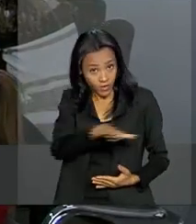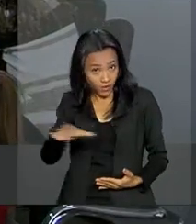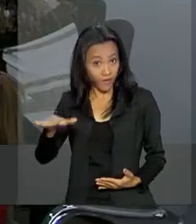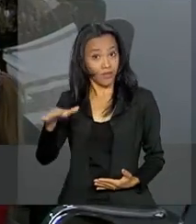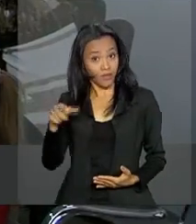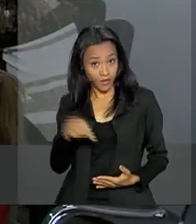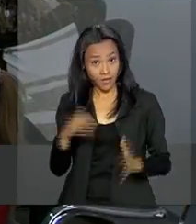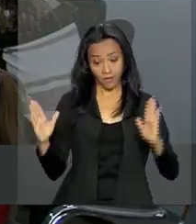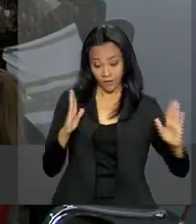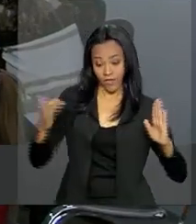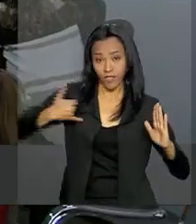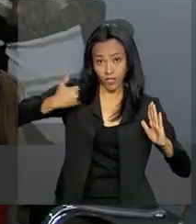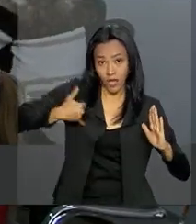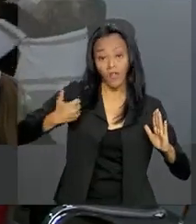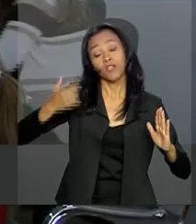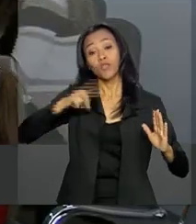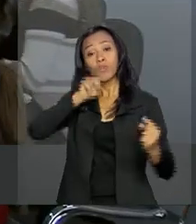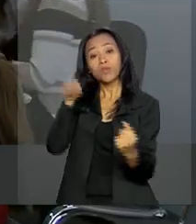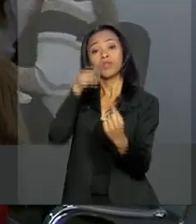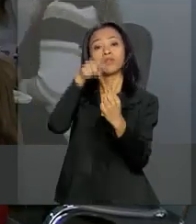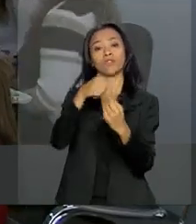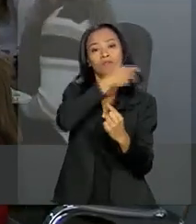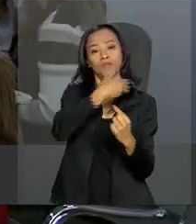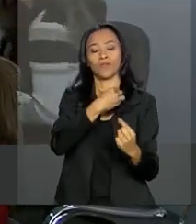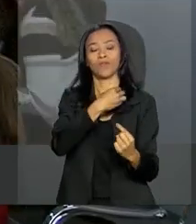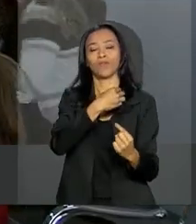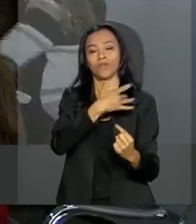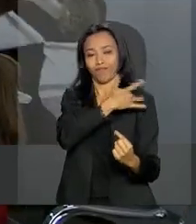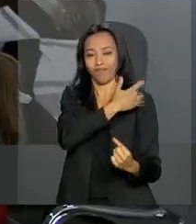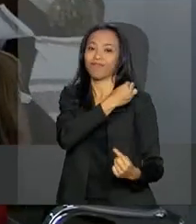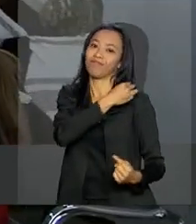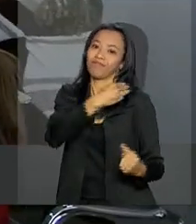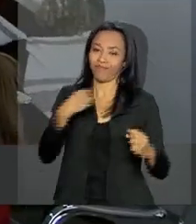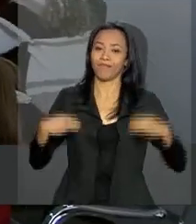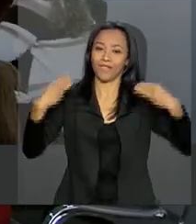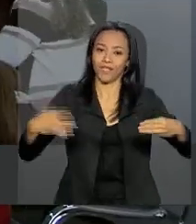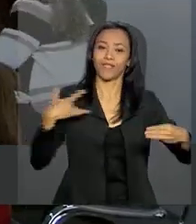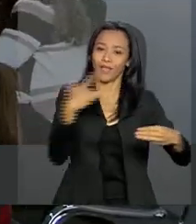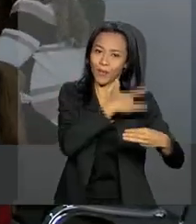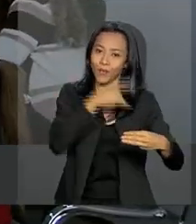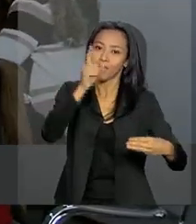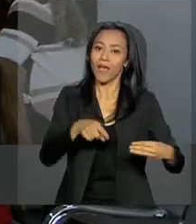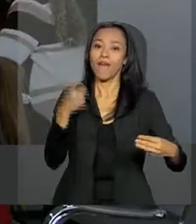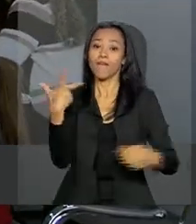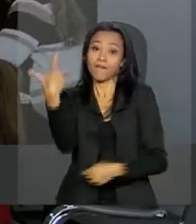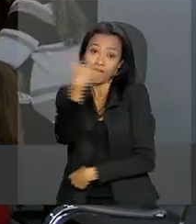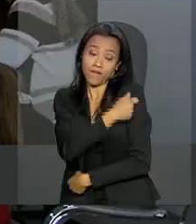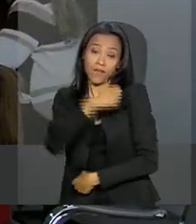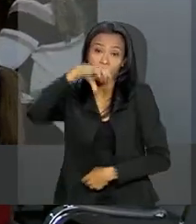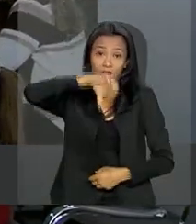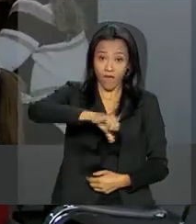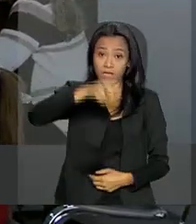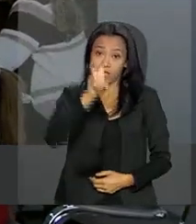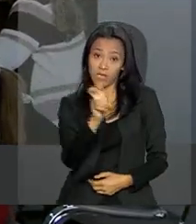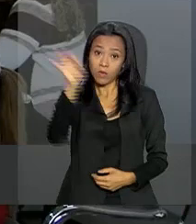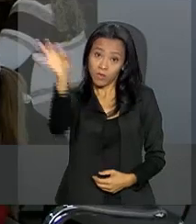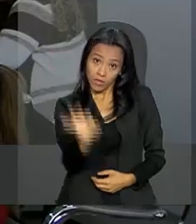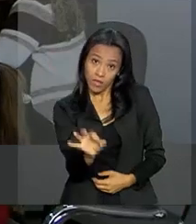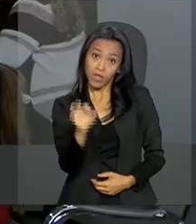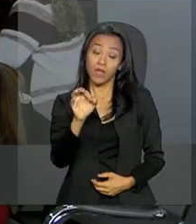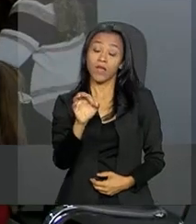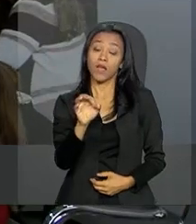E a meta do Ministério da Saúde é imunizar 95% delas. As crianças vão receber uma